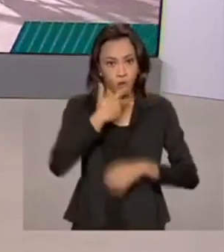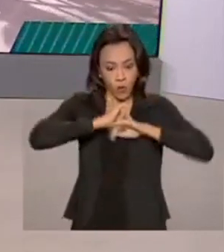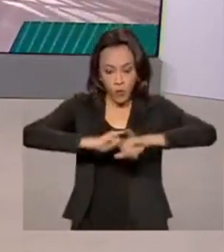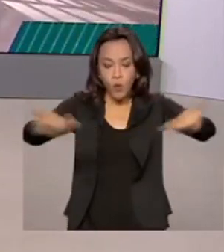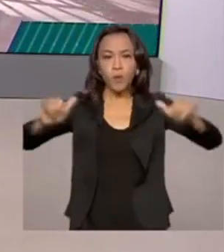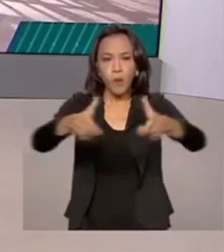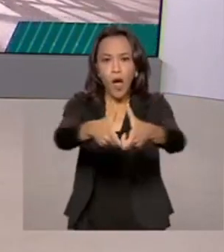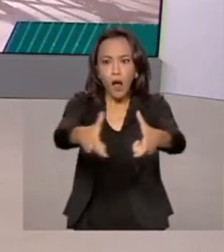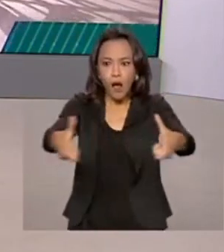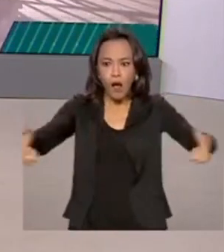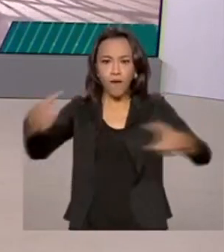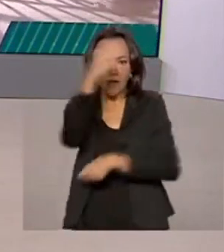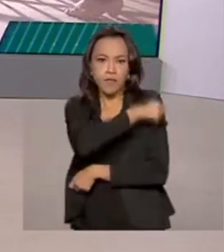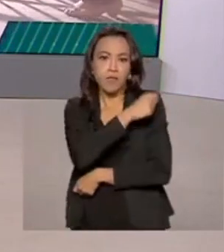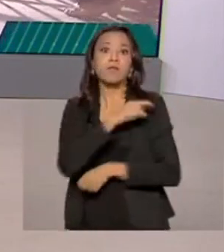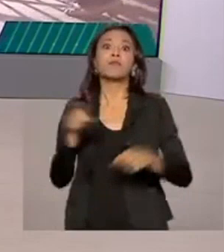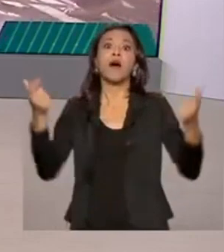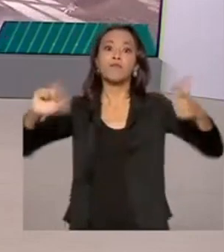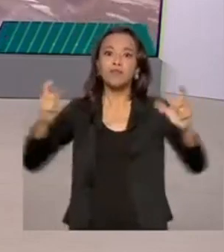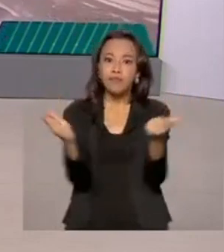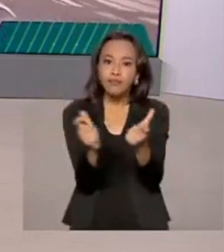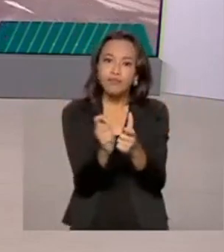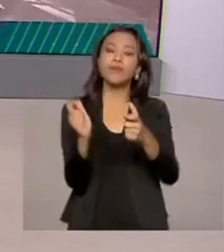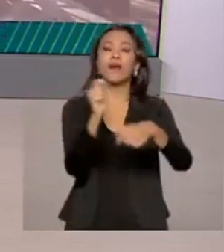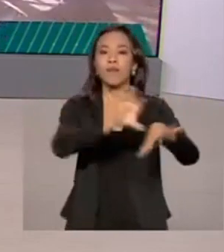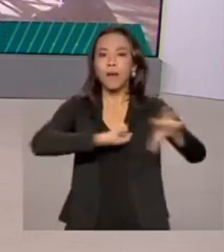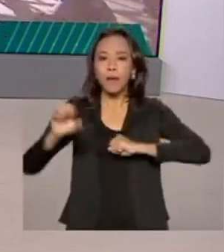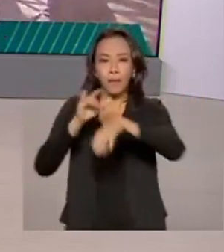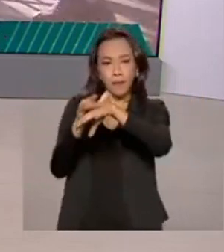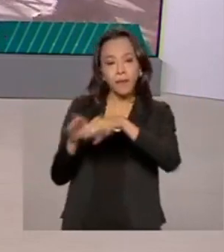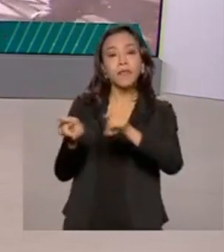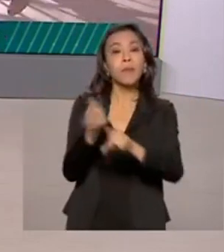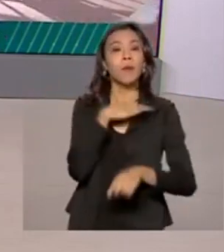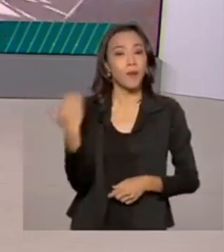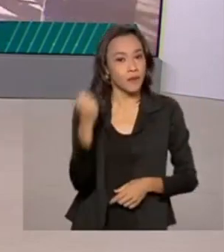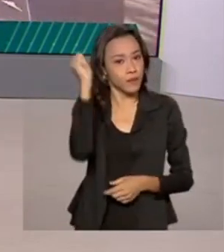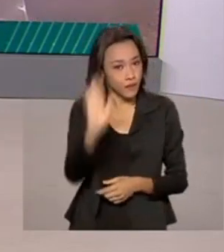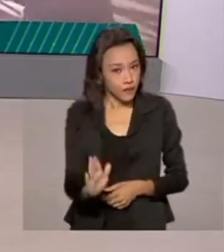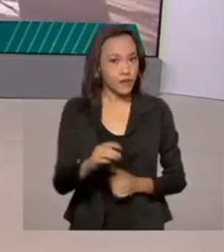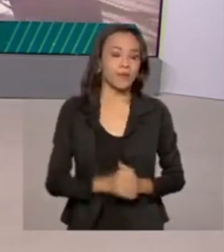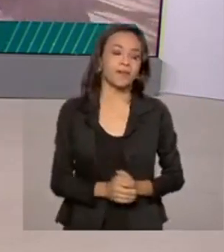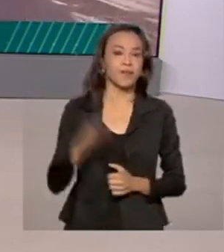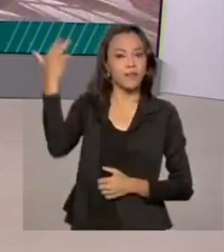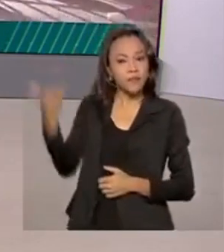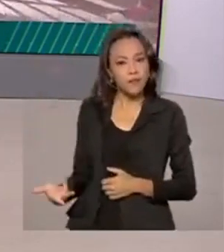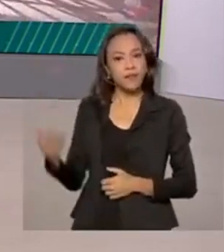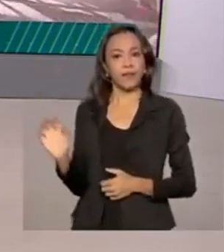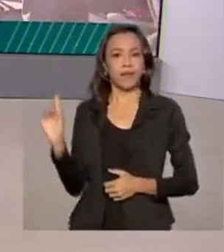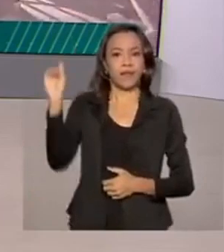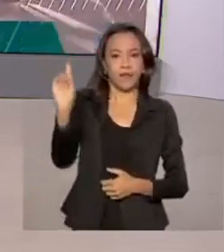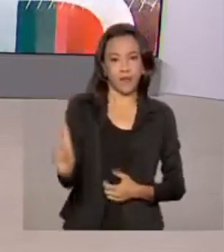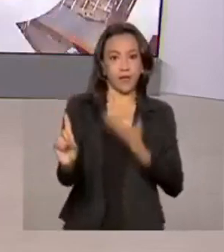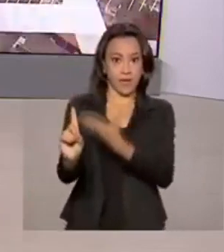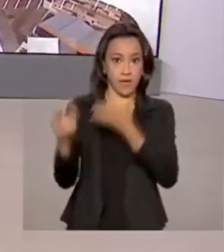diretamente ligado à queda no número de infecções e mortes por Covid-19 no país. Marcelo Queiroga participou de forma